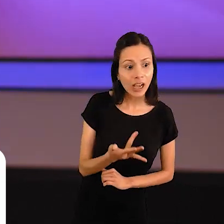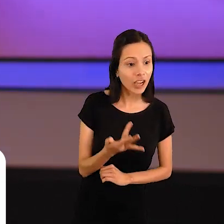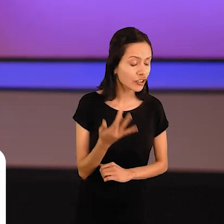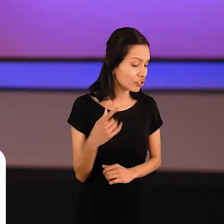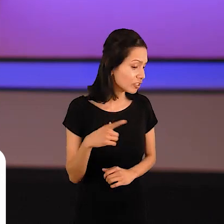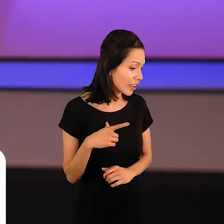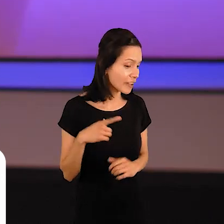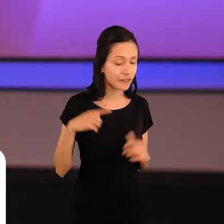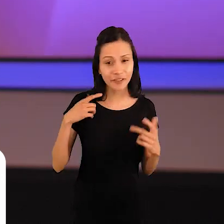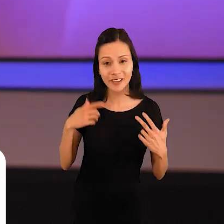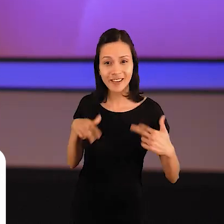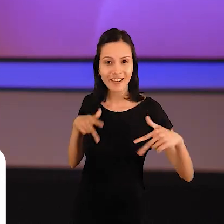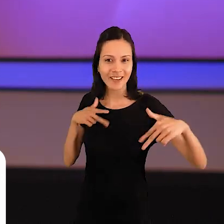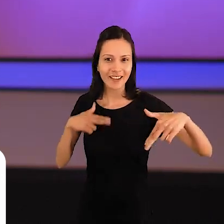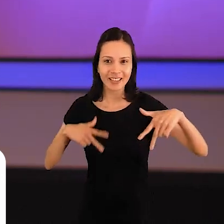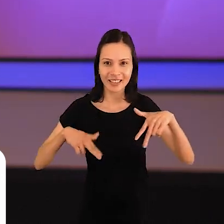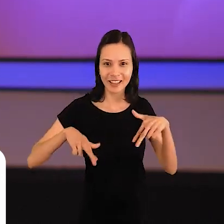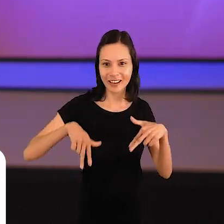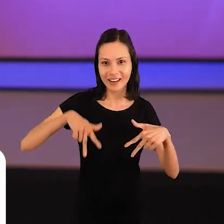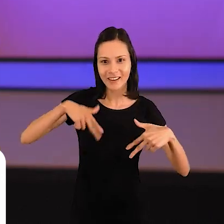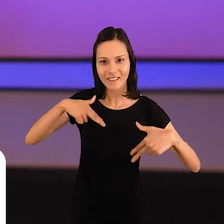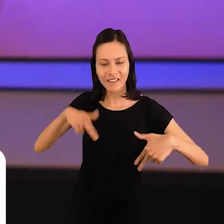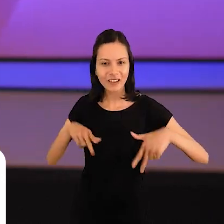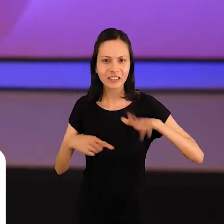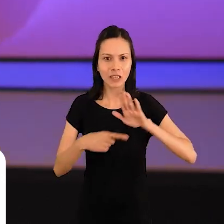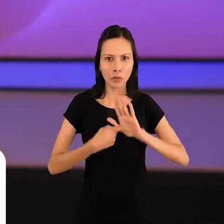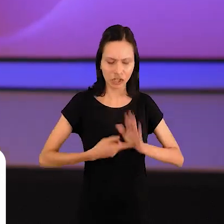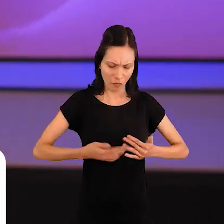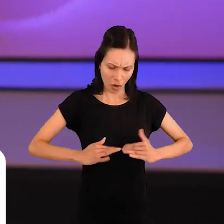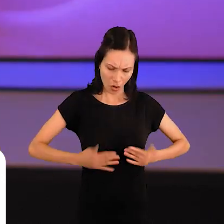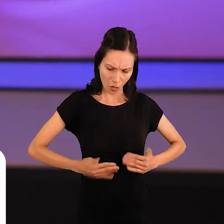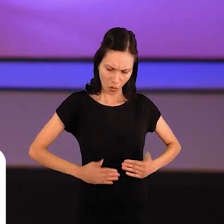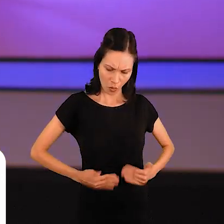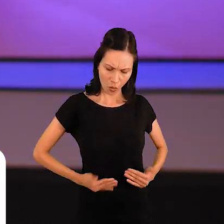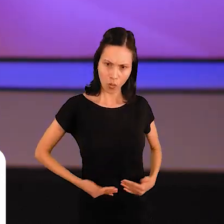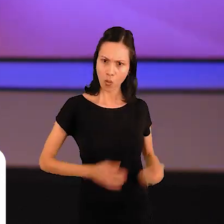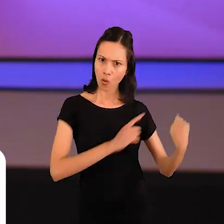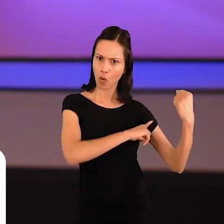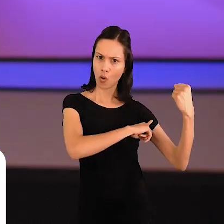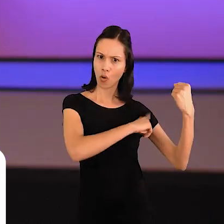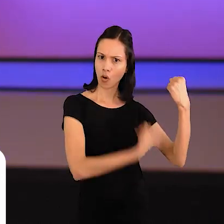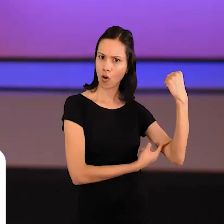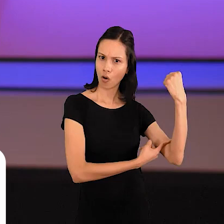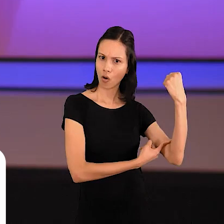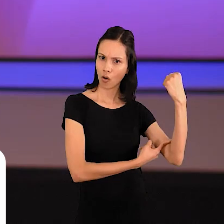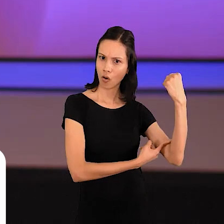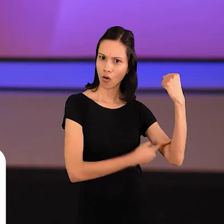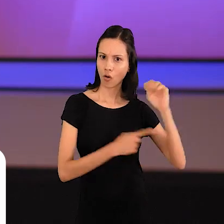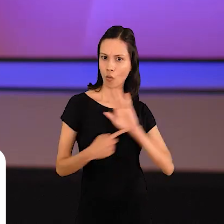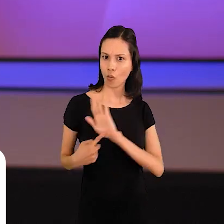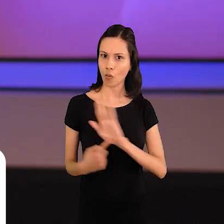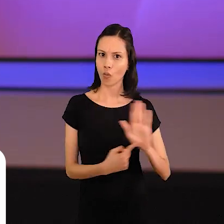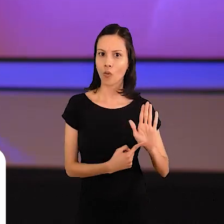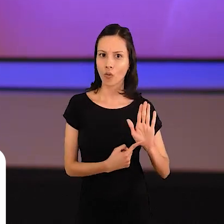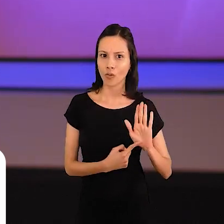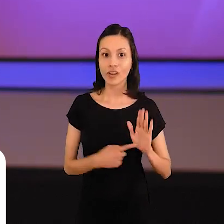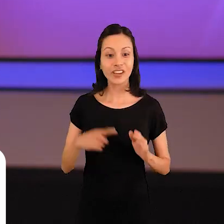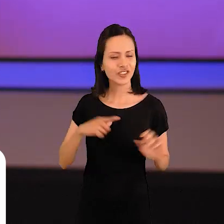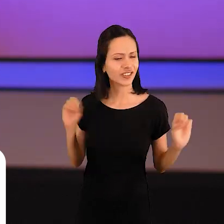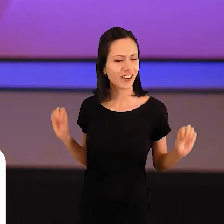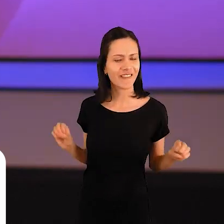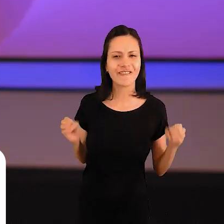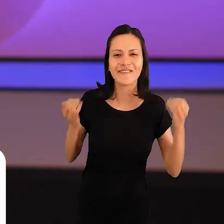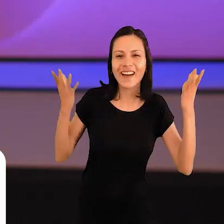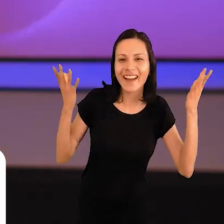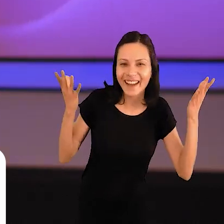eles mostravam a sua musculatura. E era músculo que não acabava mais. E tinha uma festa. Era uma